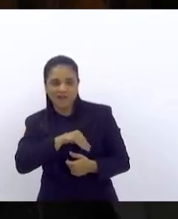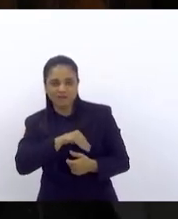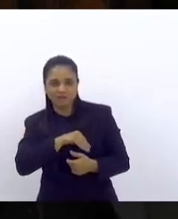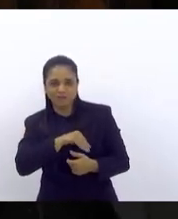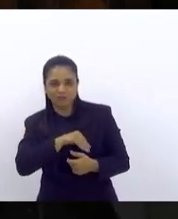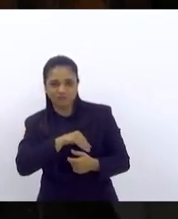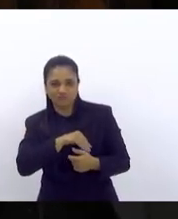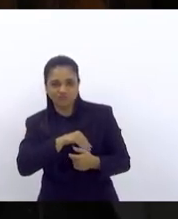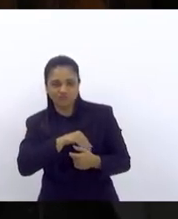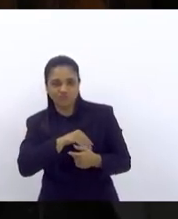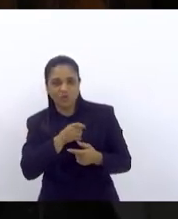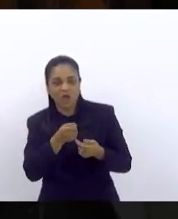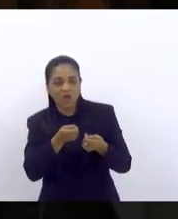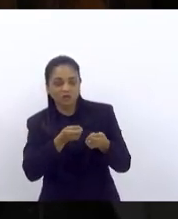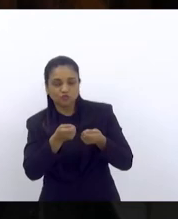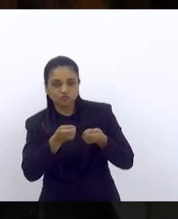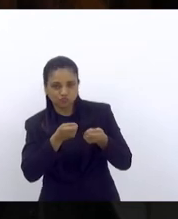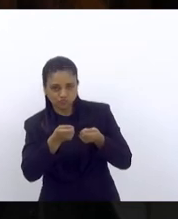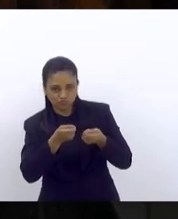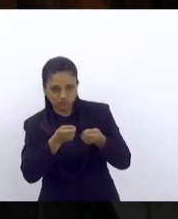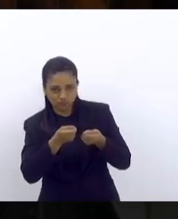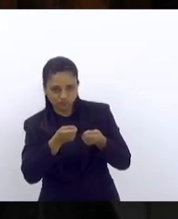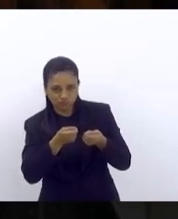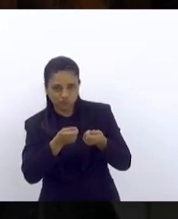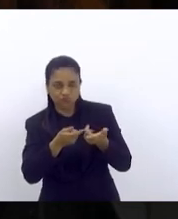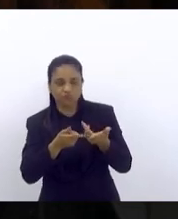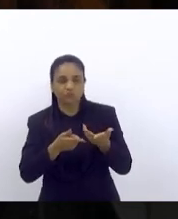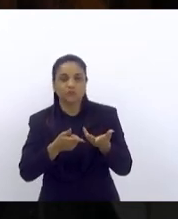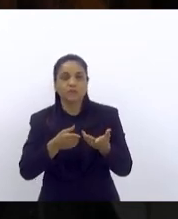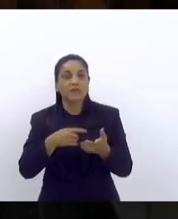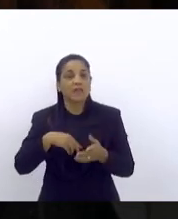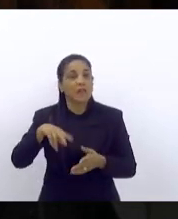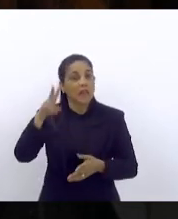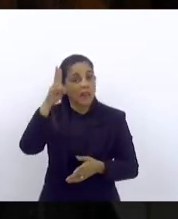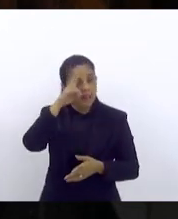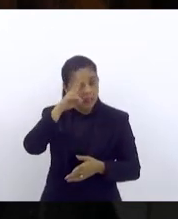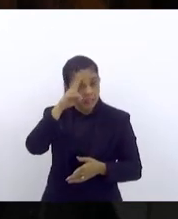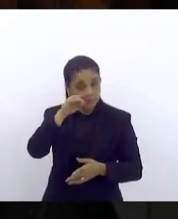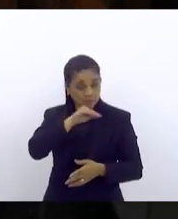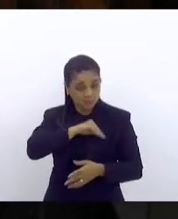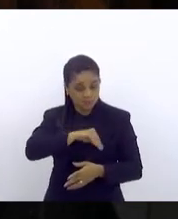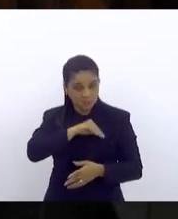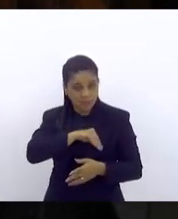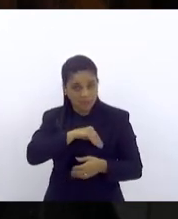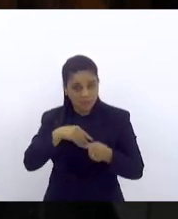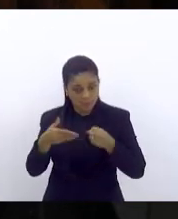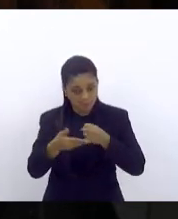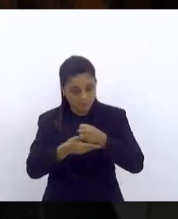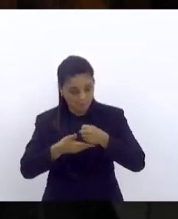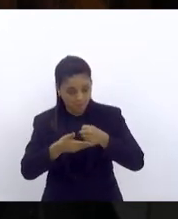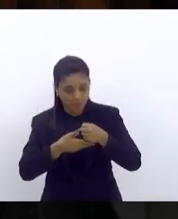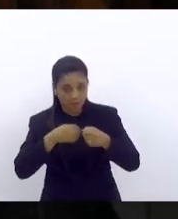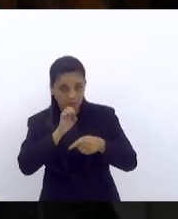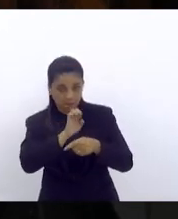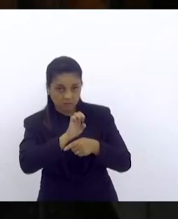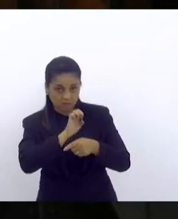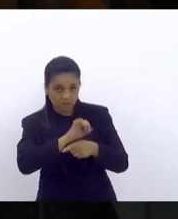cabe lembrar que o salário mínimo do estado do Rio de Janeiro